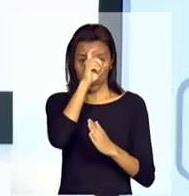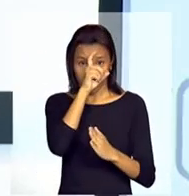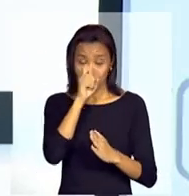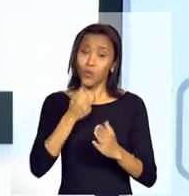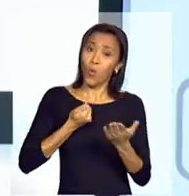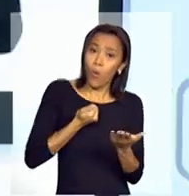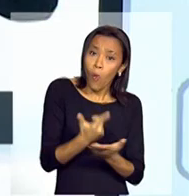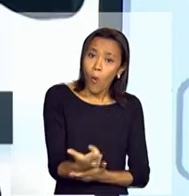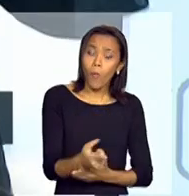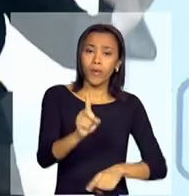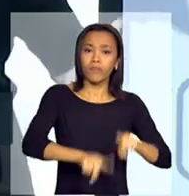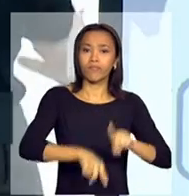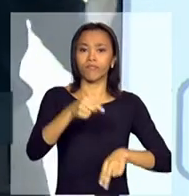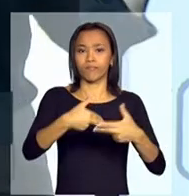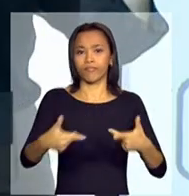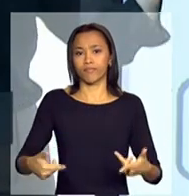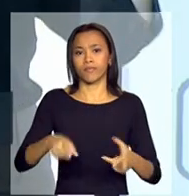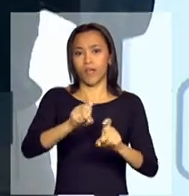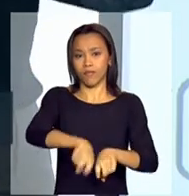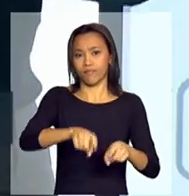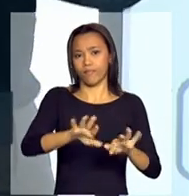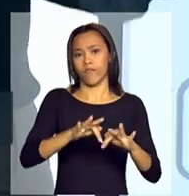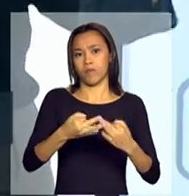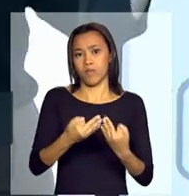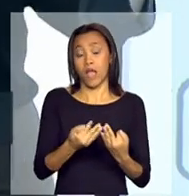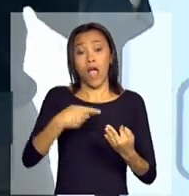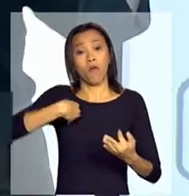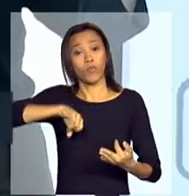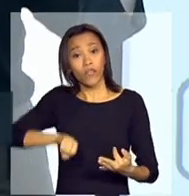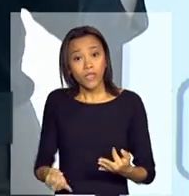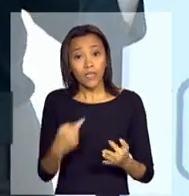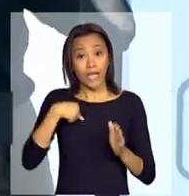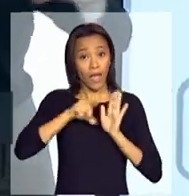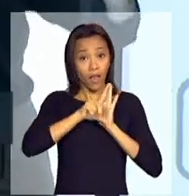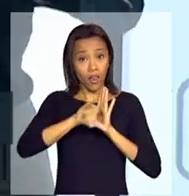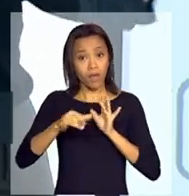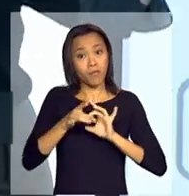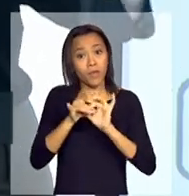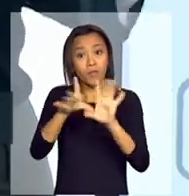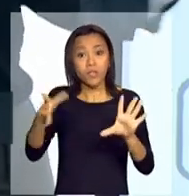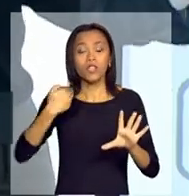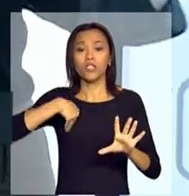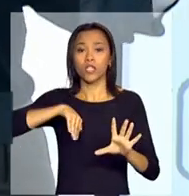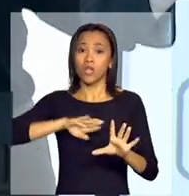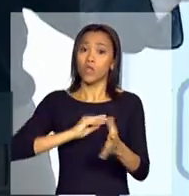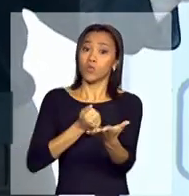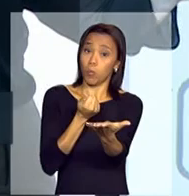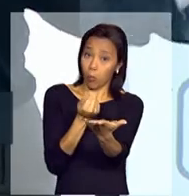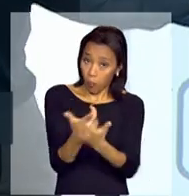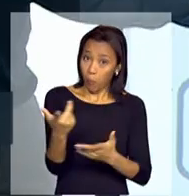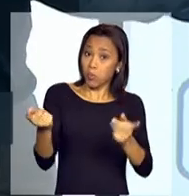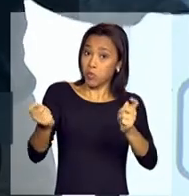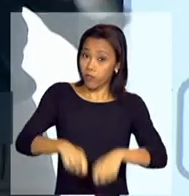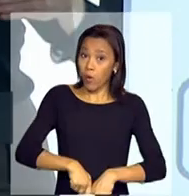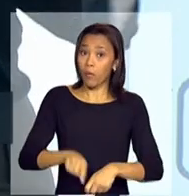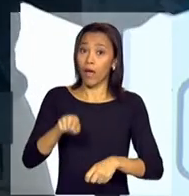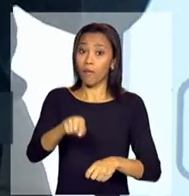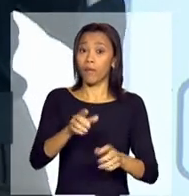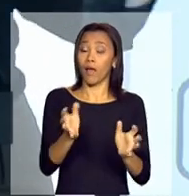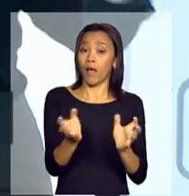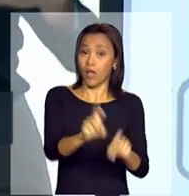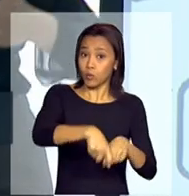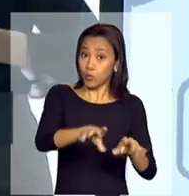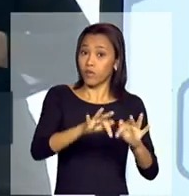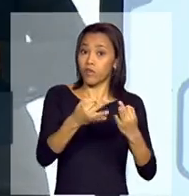agricultura familiar, aproveitando esse espaço que a legislação dá, de que as compras para a agricultura familiar, elas